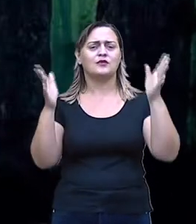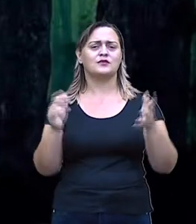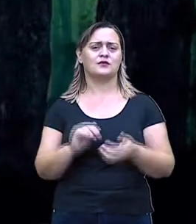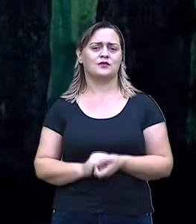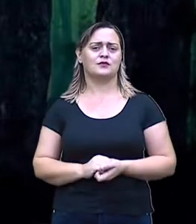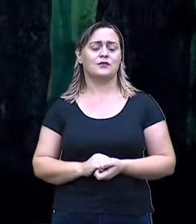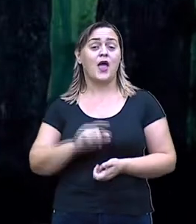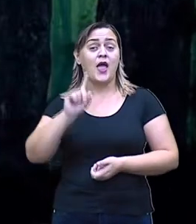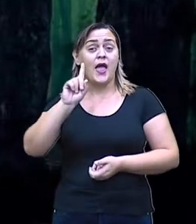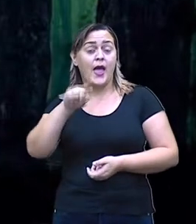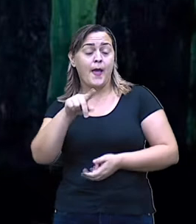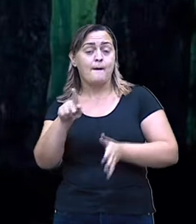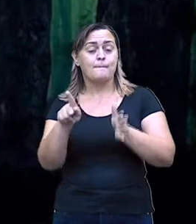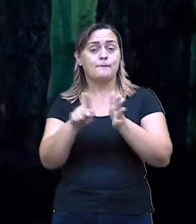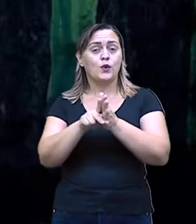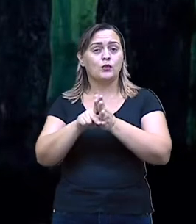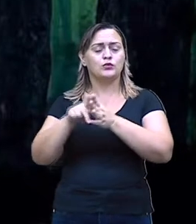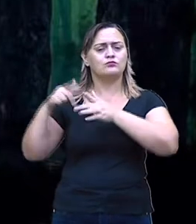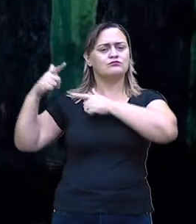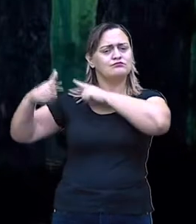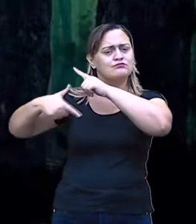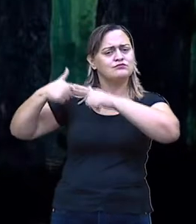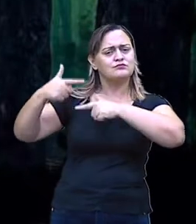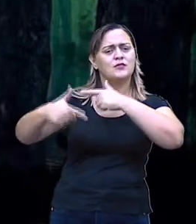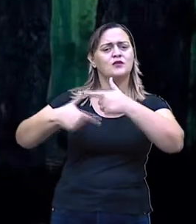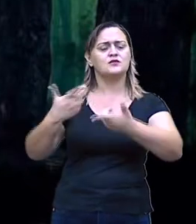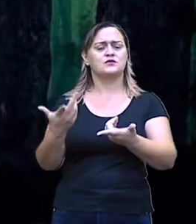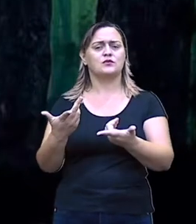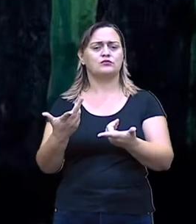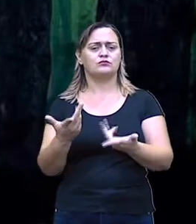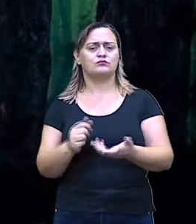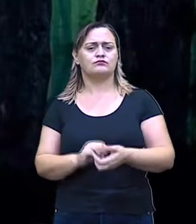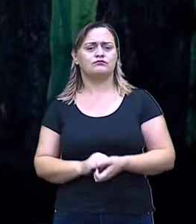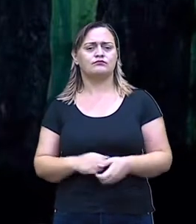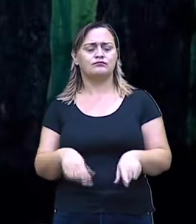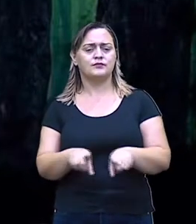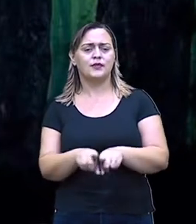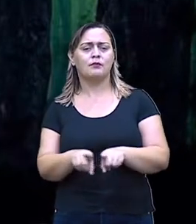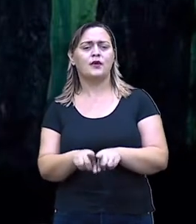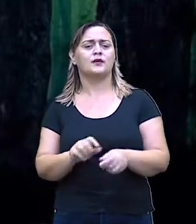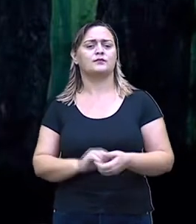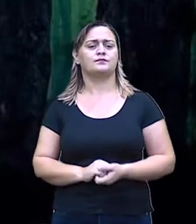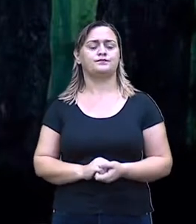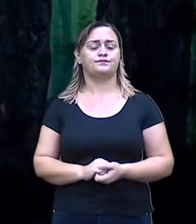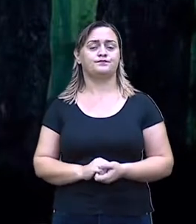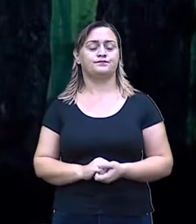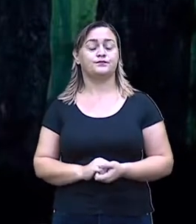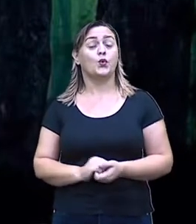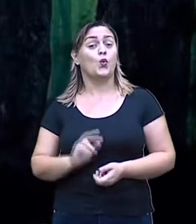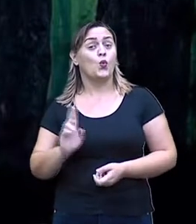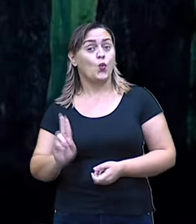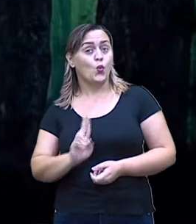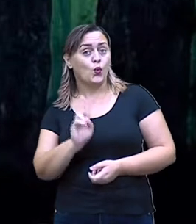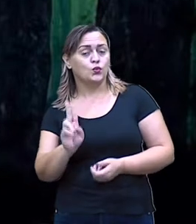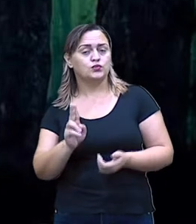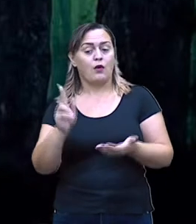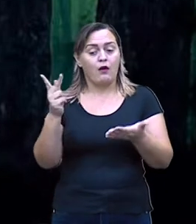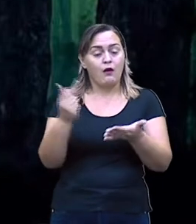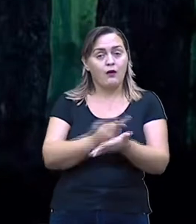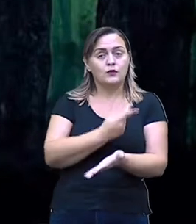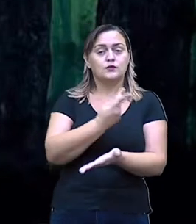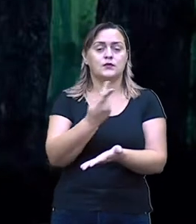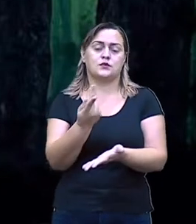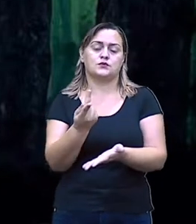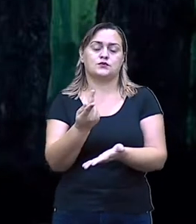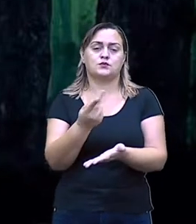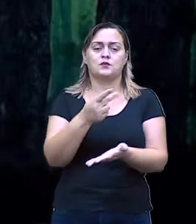Vem sendo contada através dos tempos. Usam fatos que são reais, históricos, para